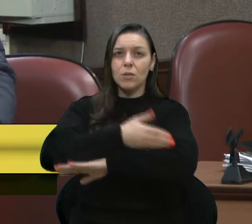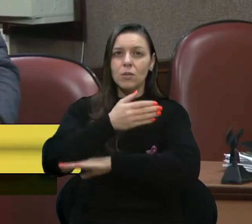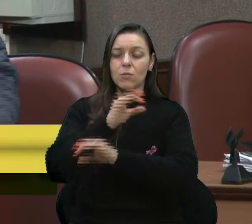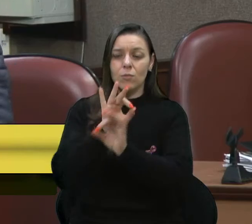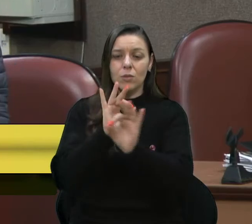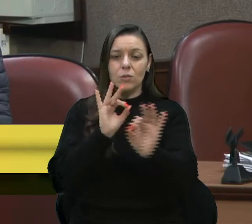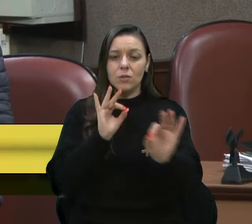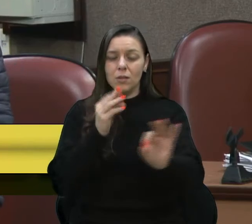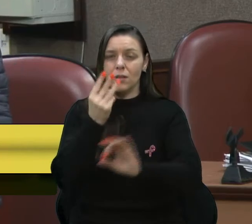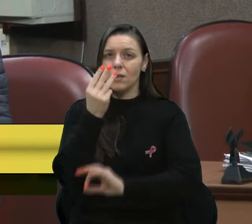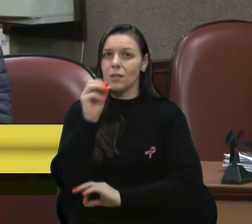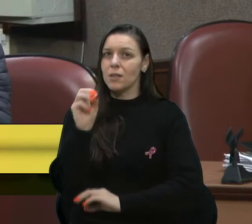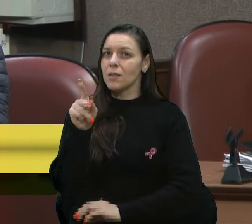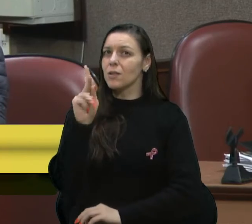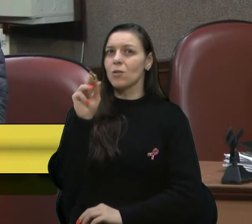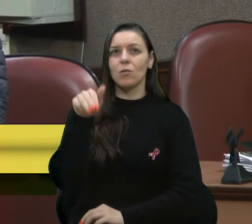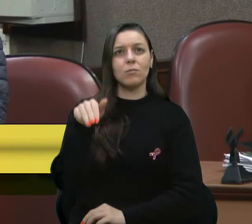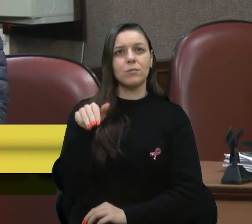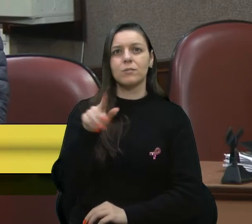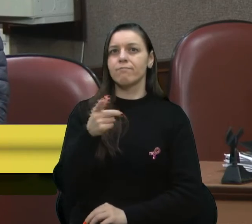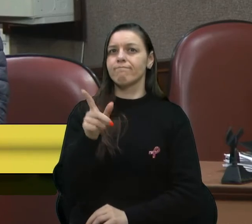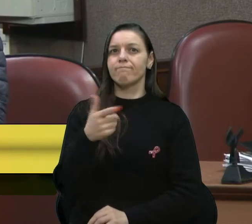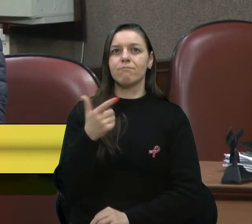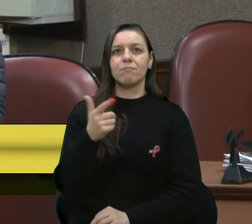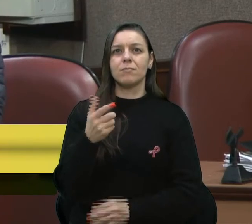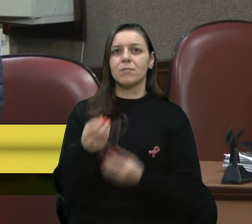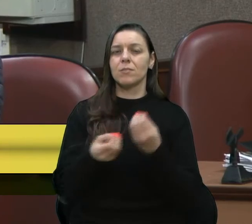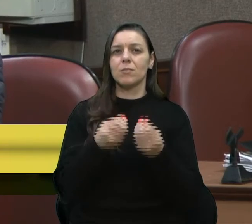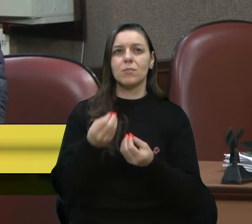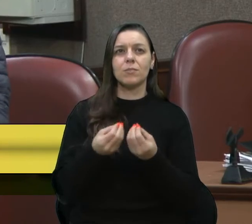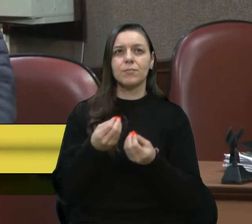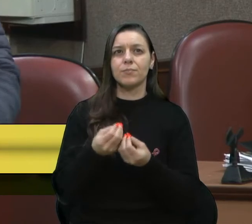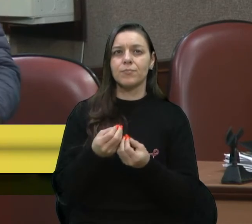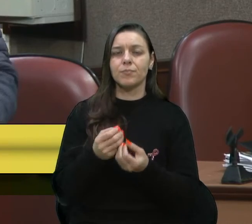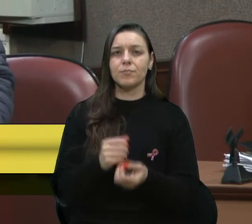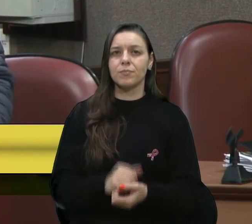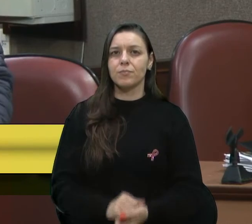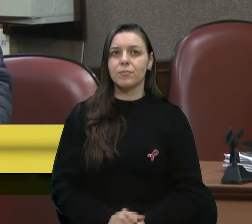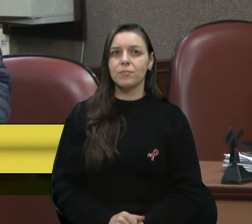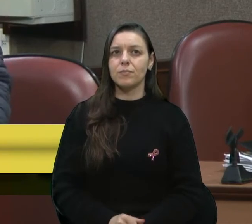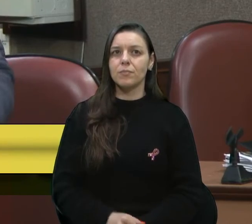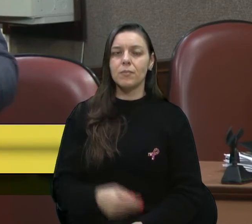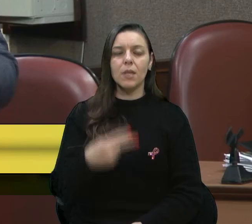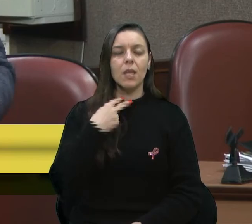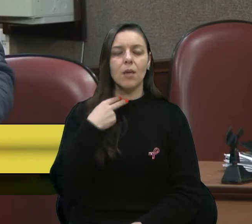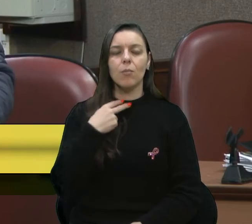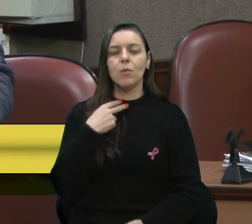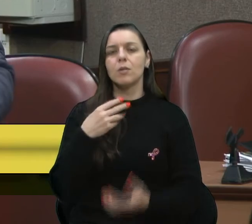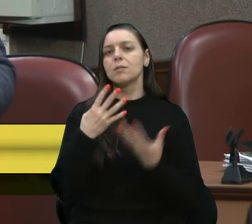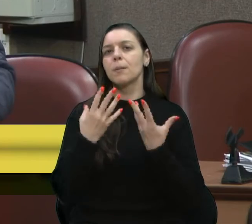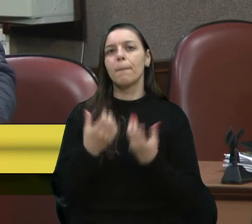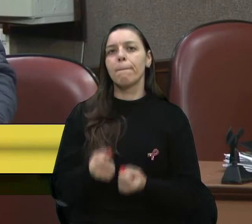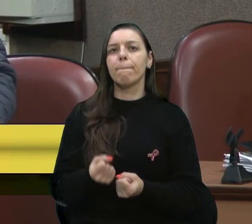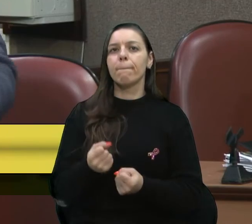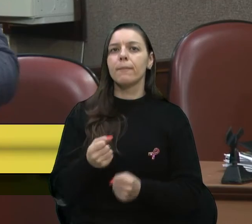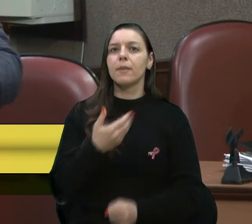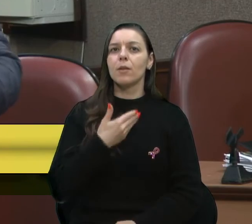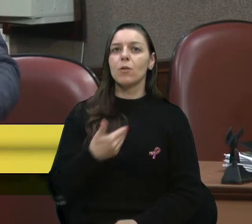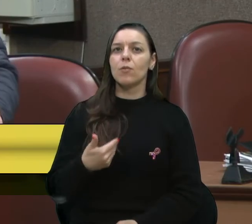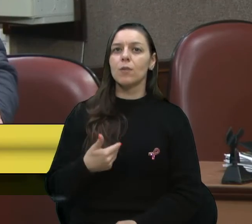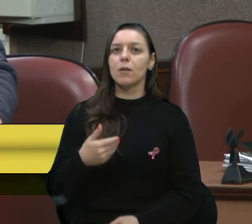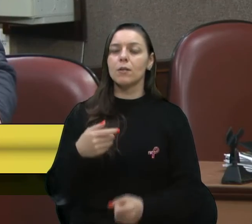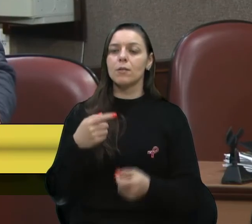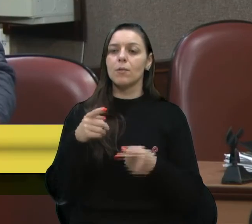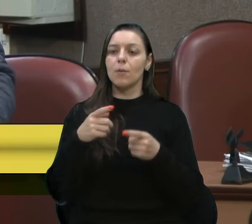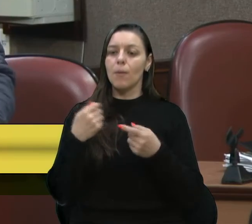do máximo de 30 quilômetros, não dá para suportar. Não dá para suportar, não podemos aceitar o governo do Estado que reveja, o secretário